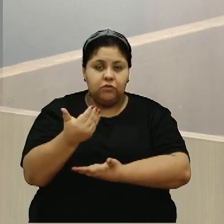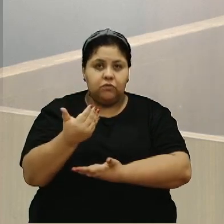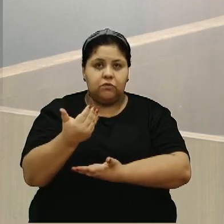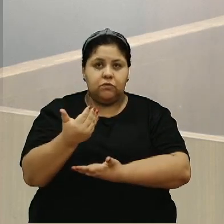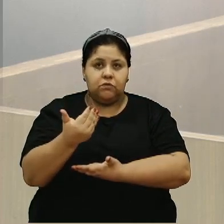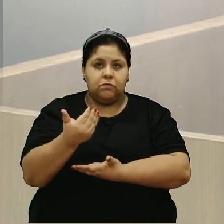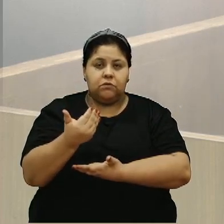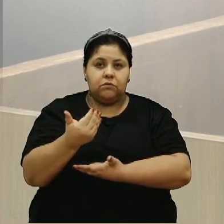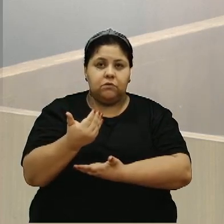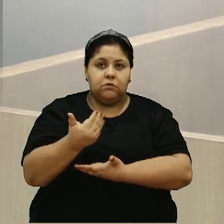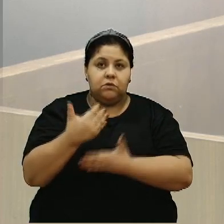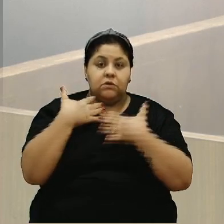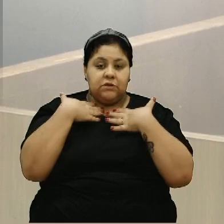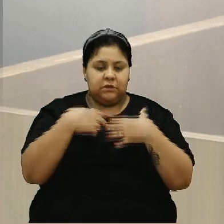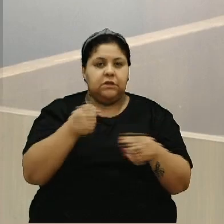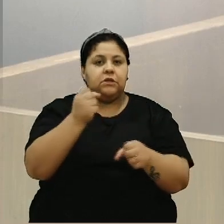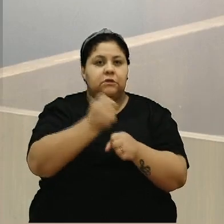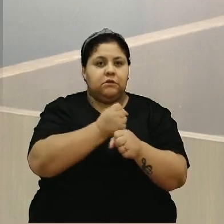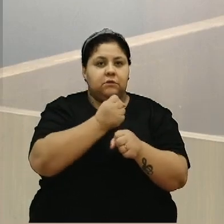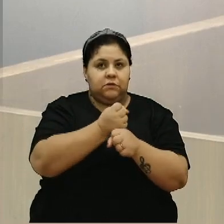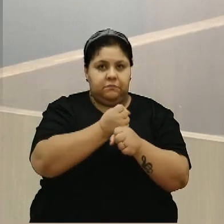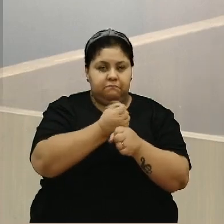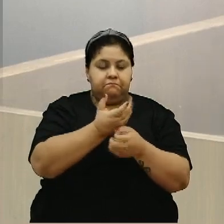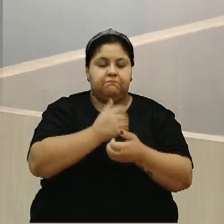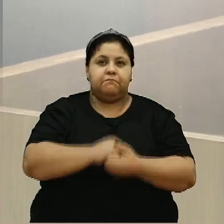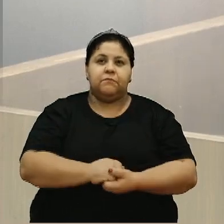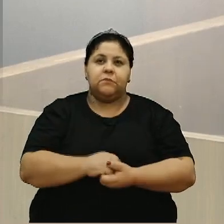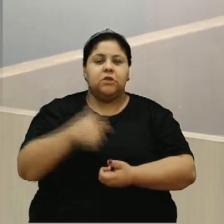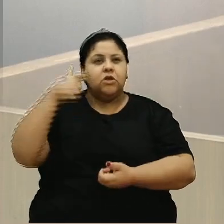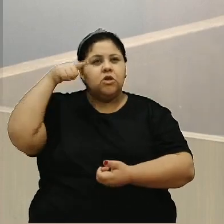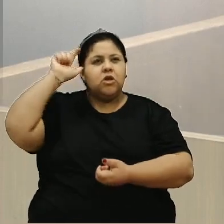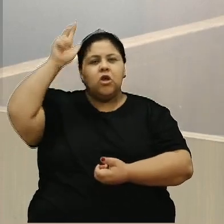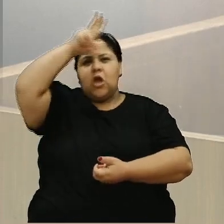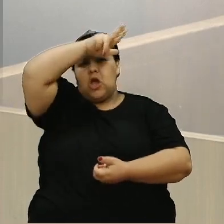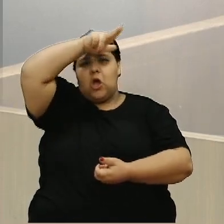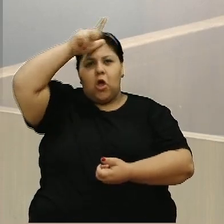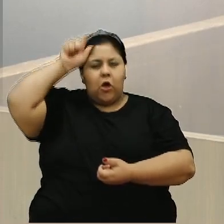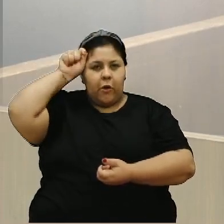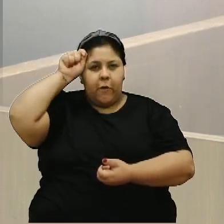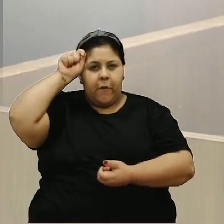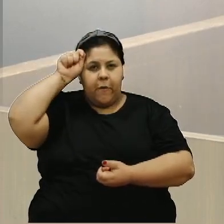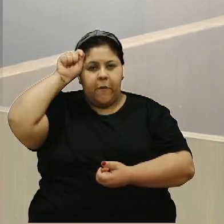Secretaria de Obras ir para cima. Ontem, o prefeito esteve lá,